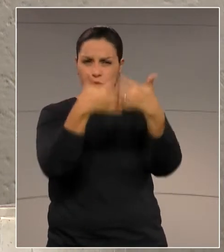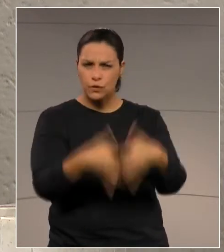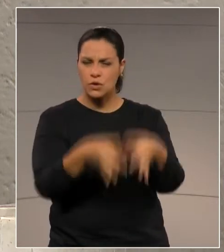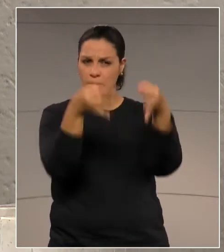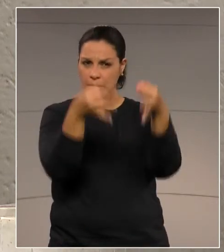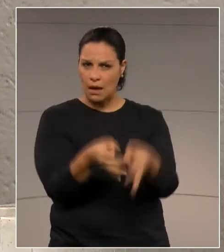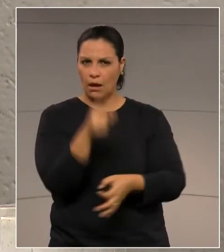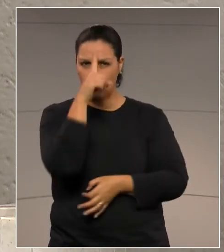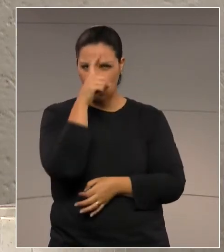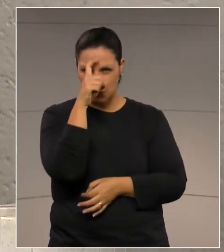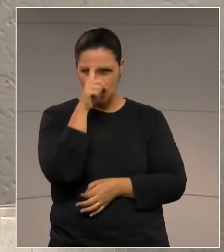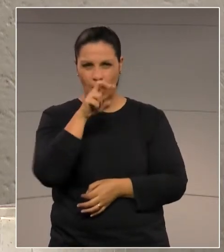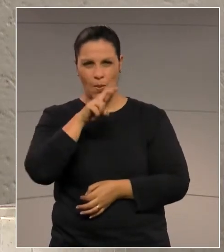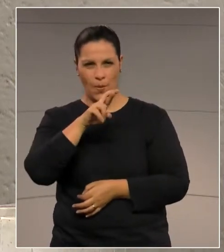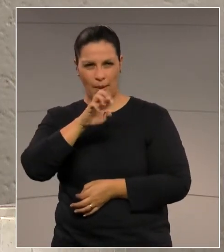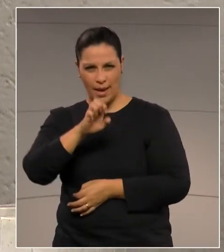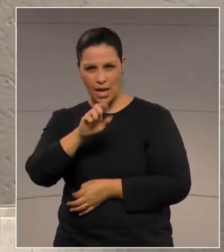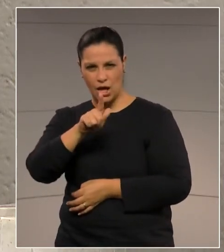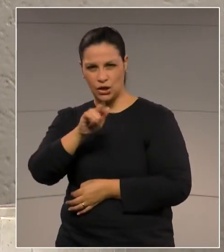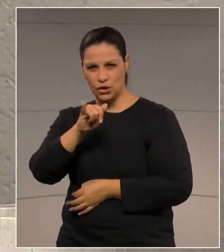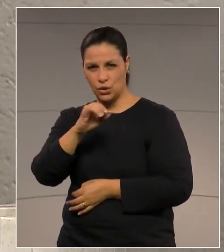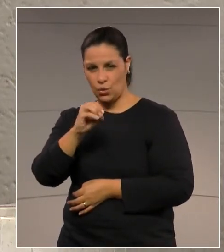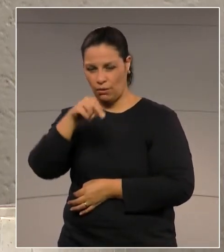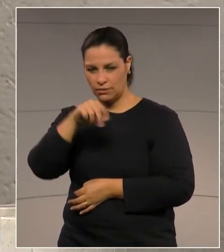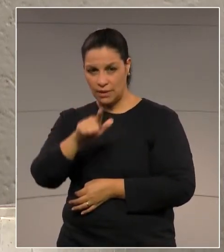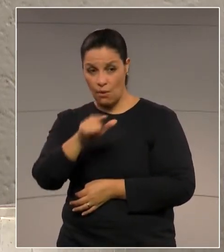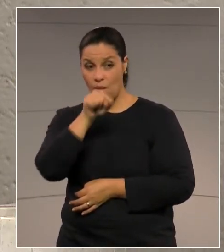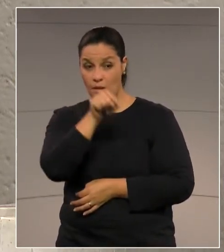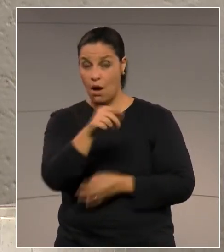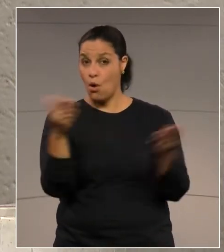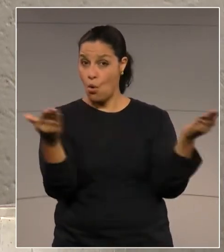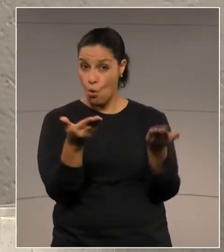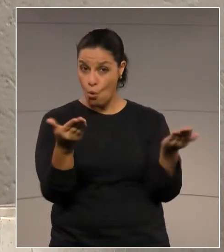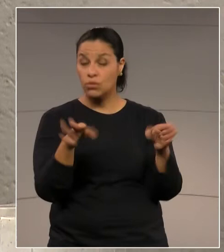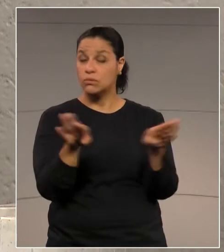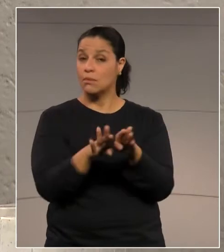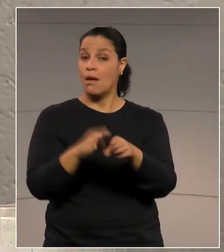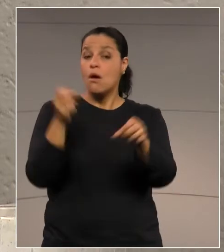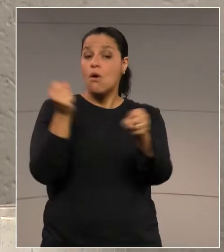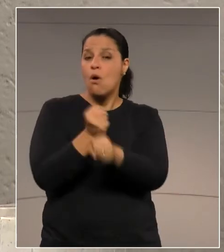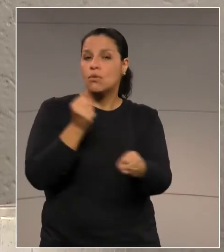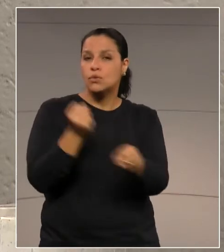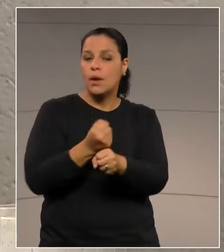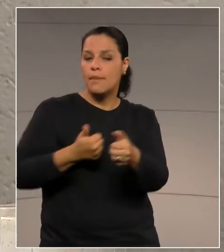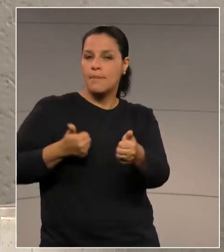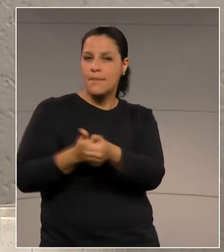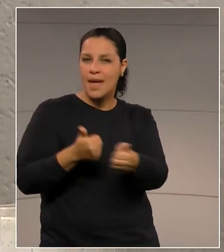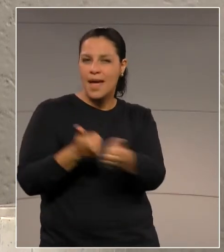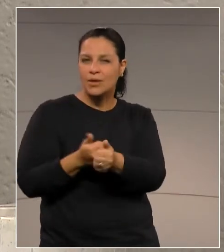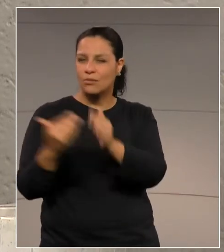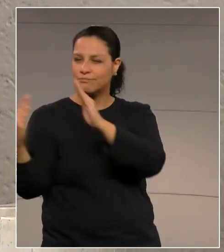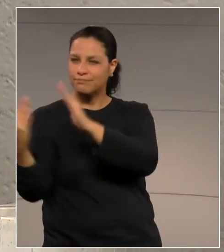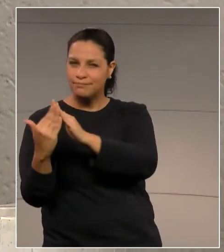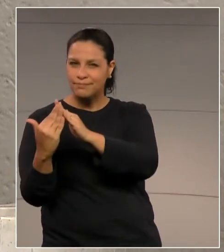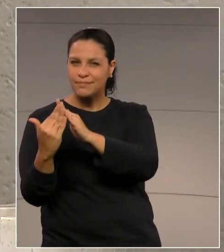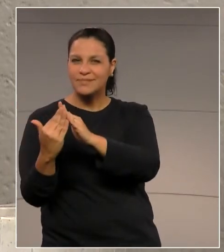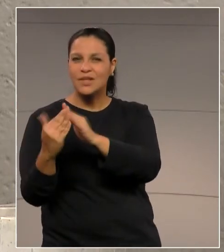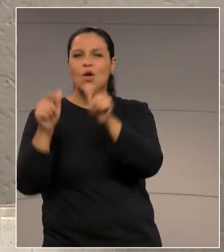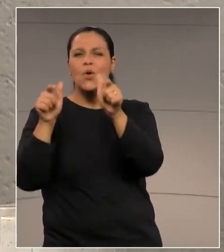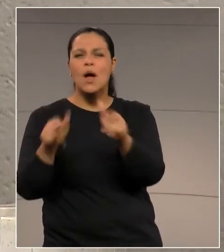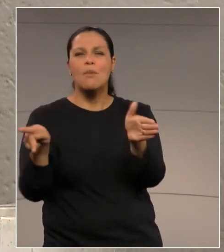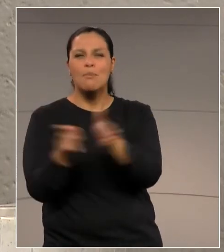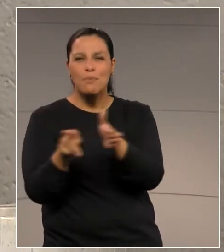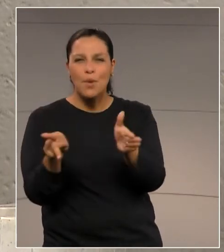hospital regional, hoje, está sendo construída a nova maternidade pública,